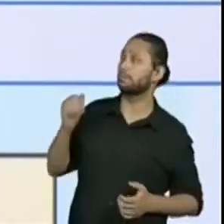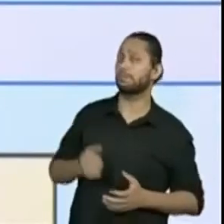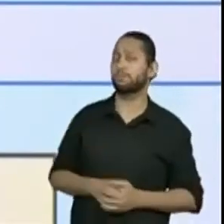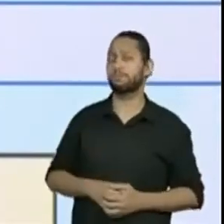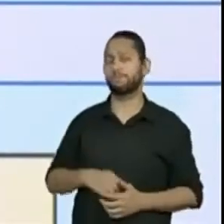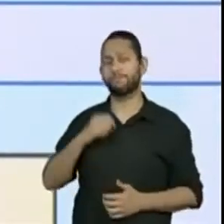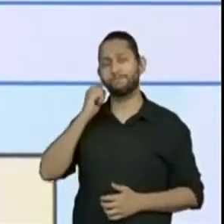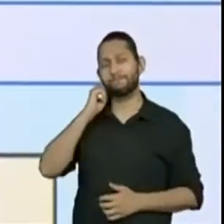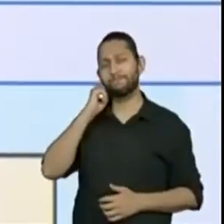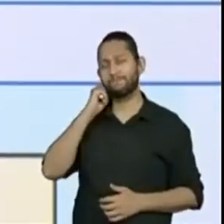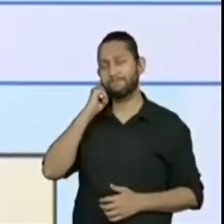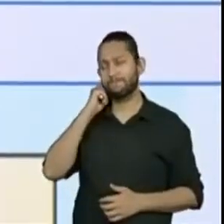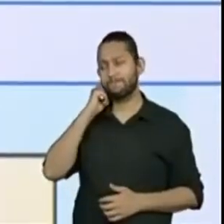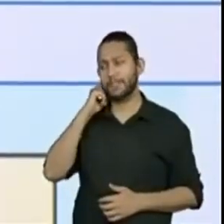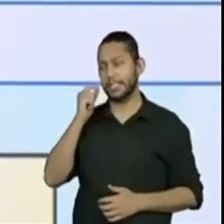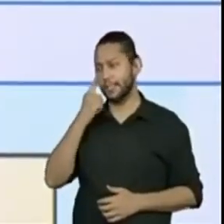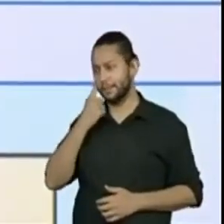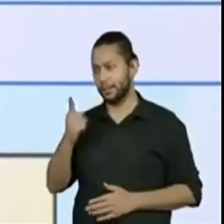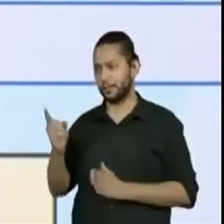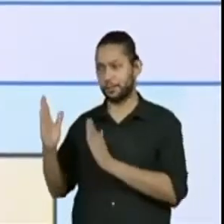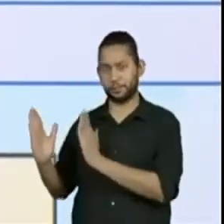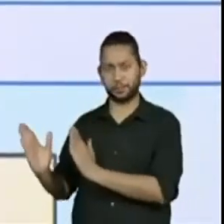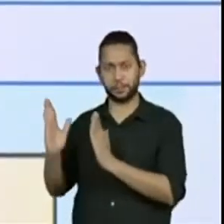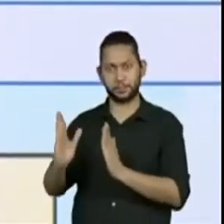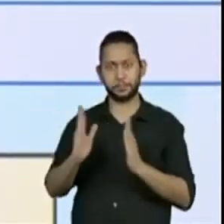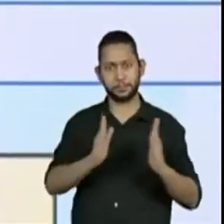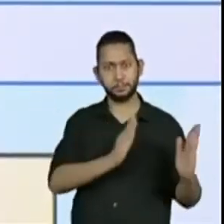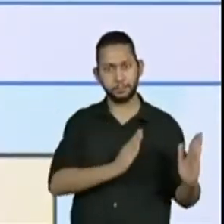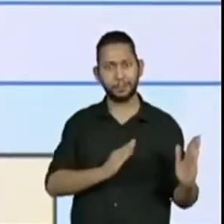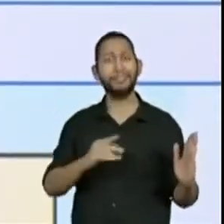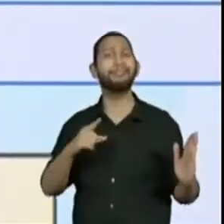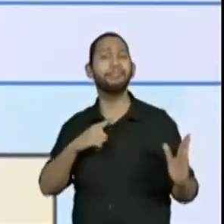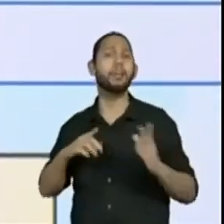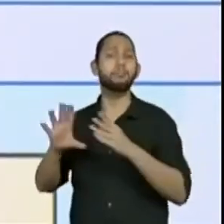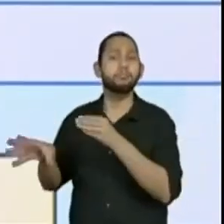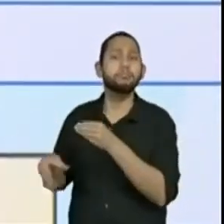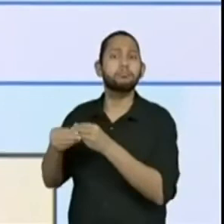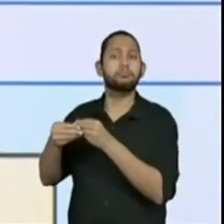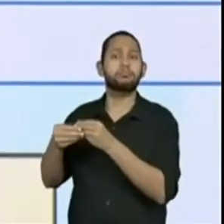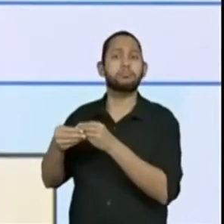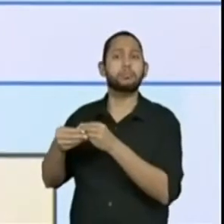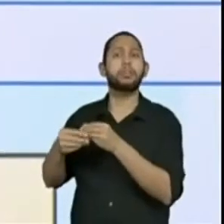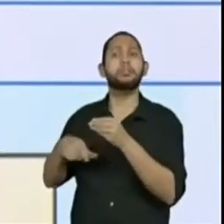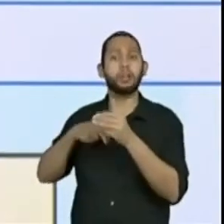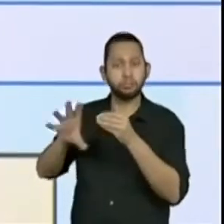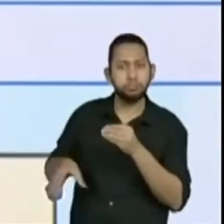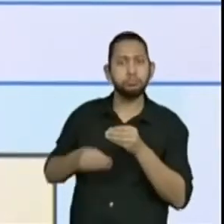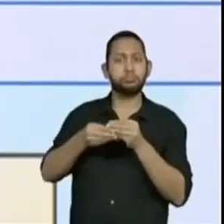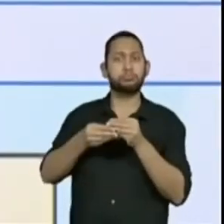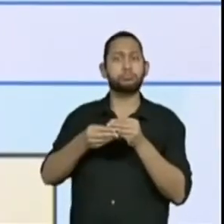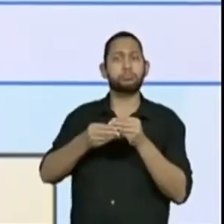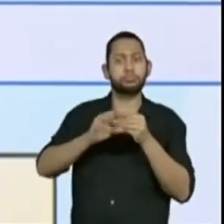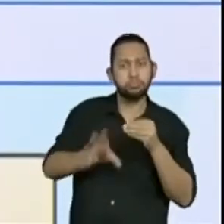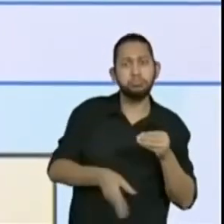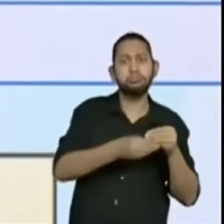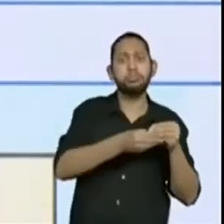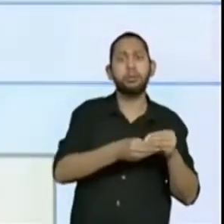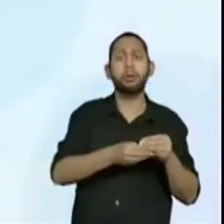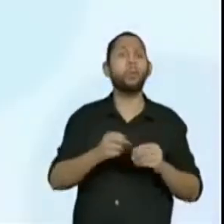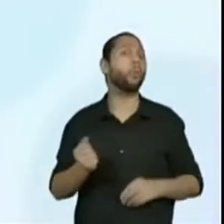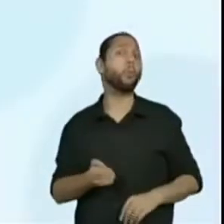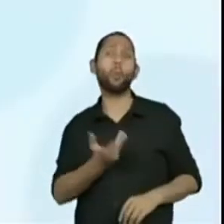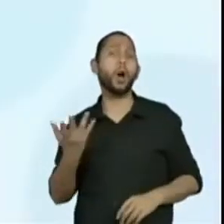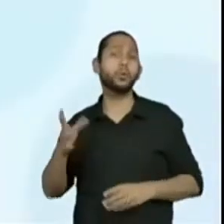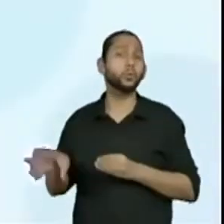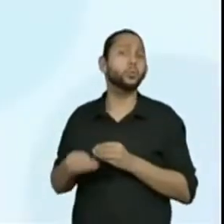será a regularidade aqui? E aí eu quero saber o quê? Qual é próximo horário e de quanto em quanto